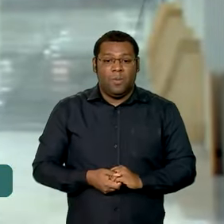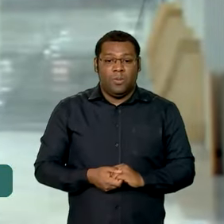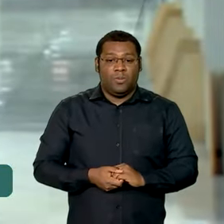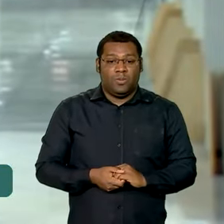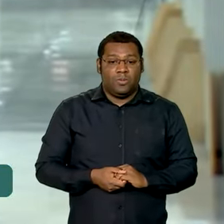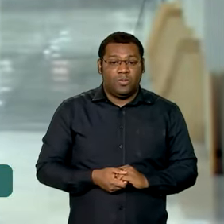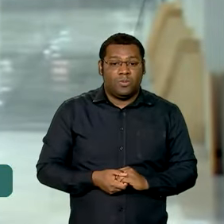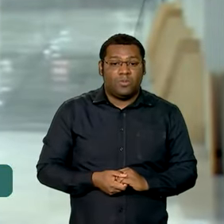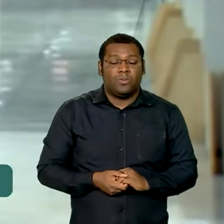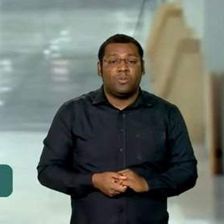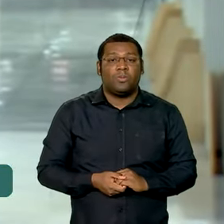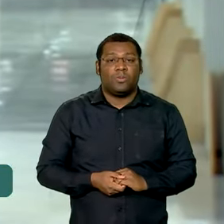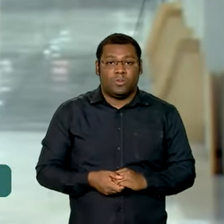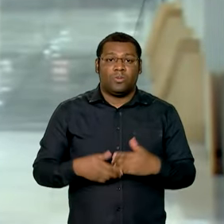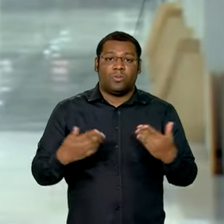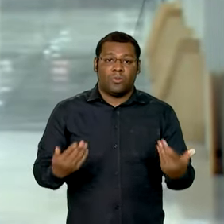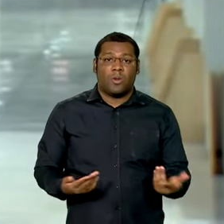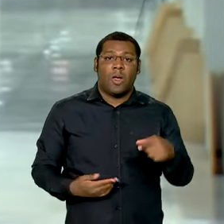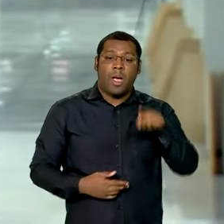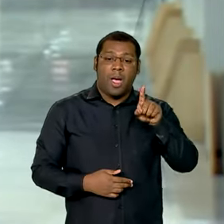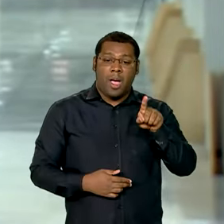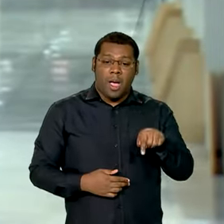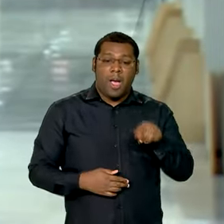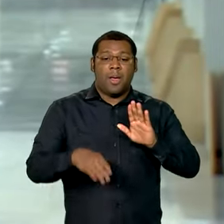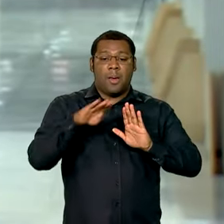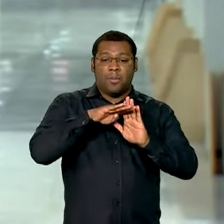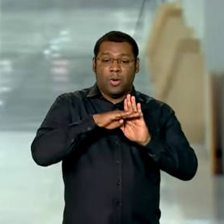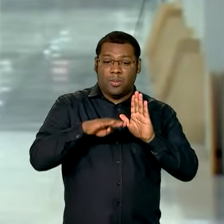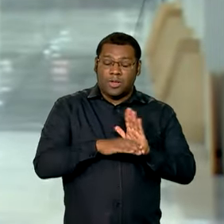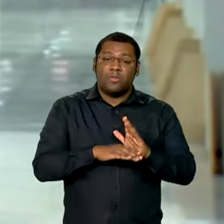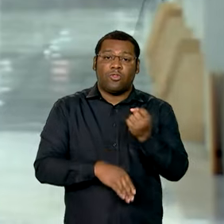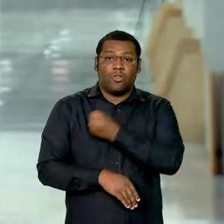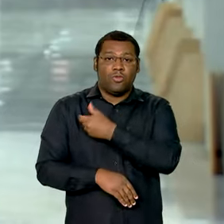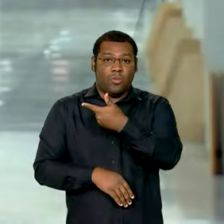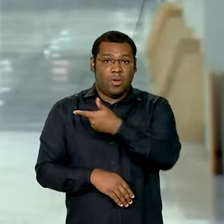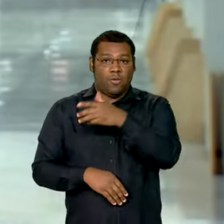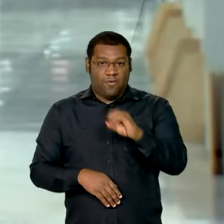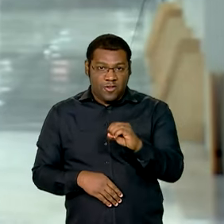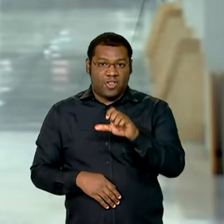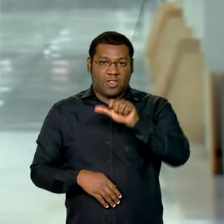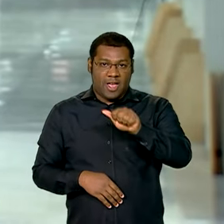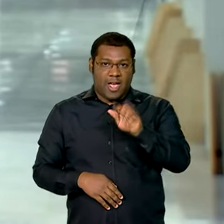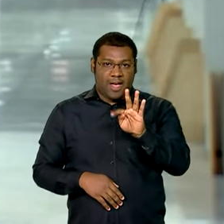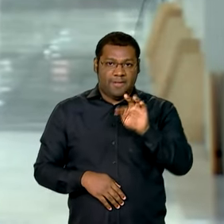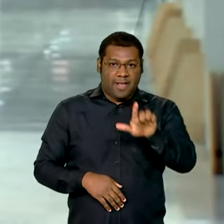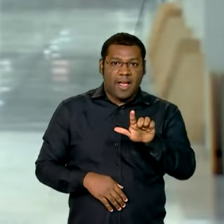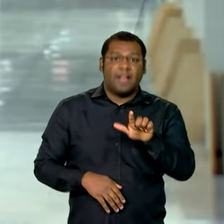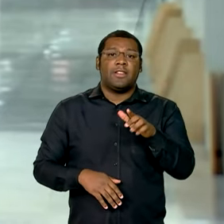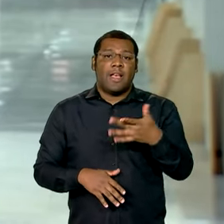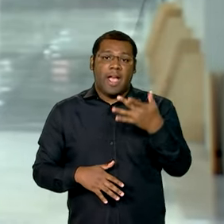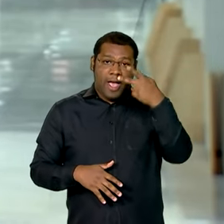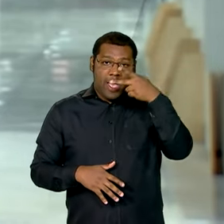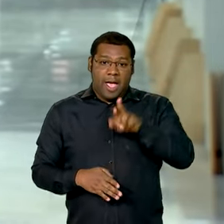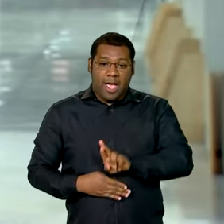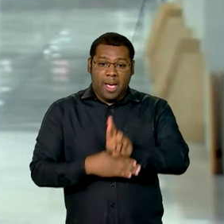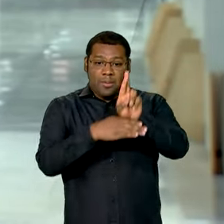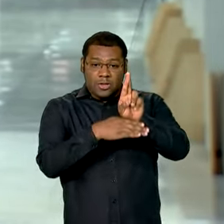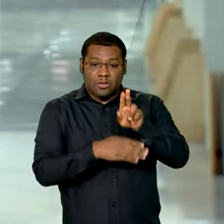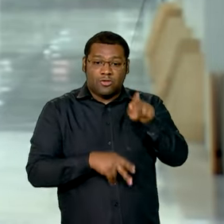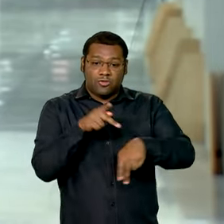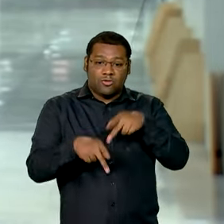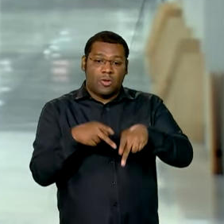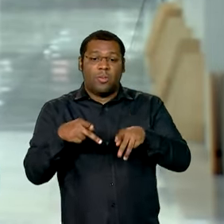O ato faz parte da programação do 20º Acampamento Terra Livre, que reúne representantes dos povos